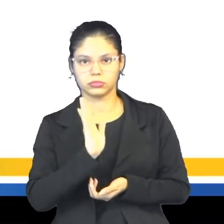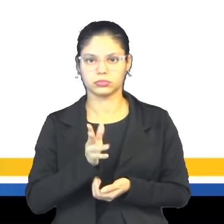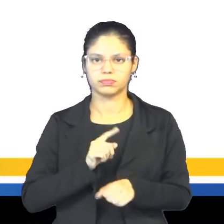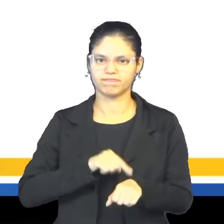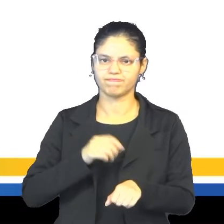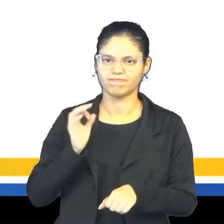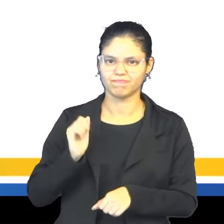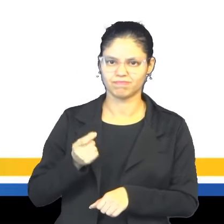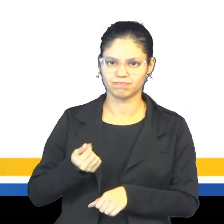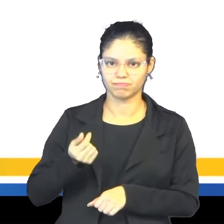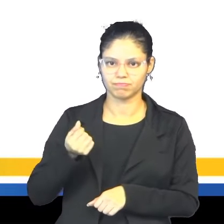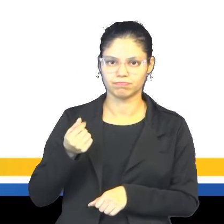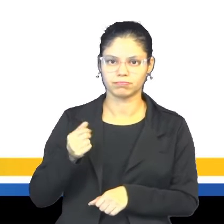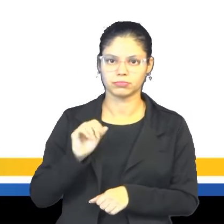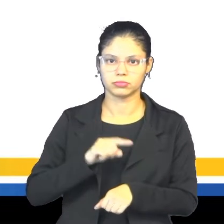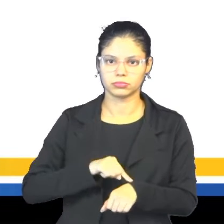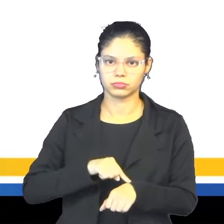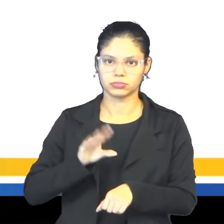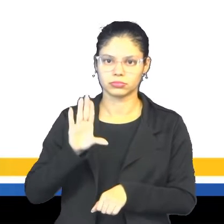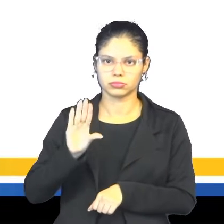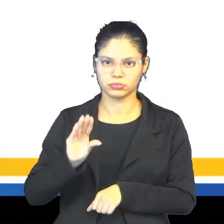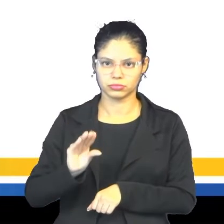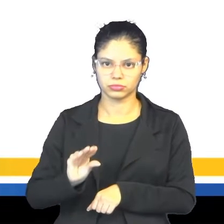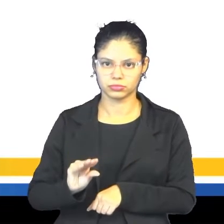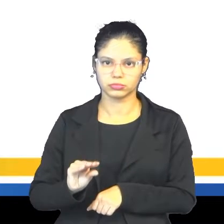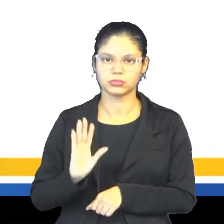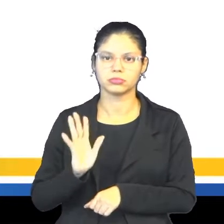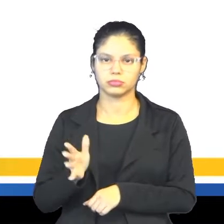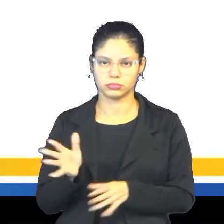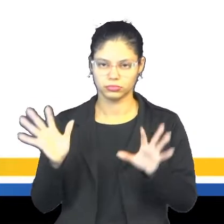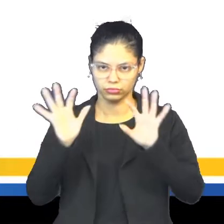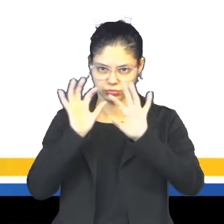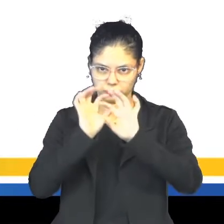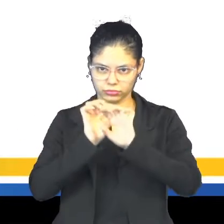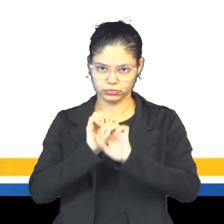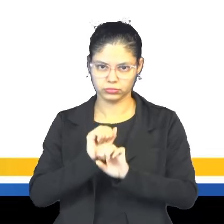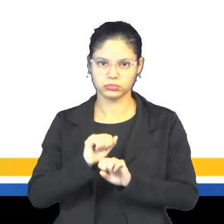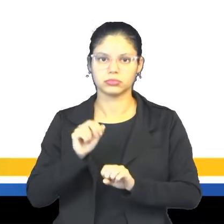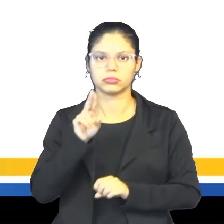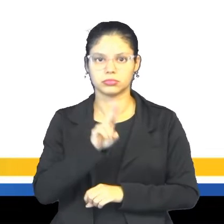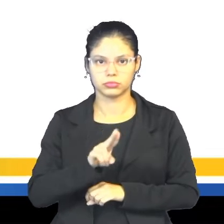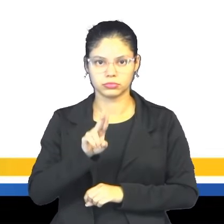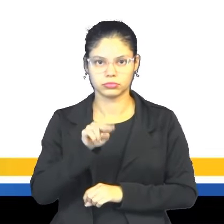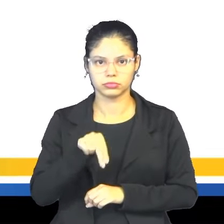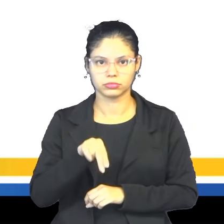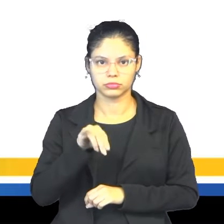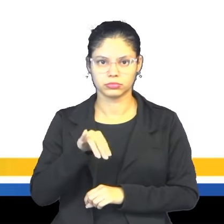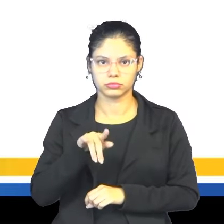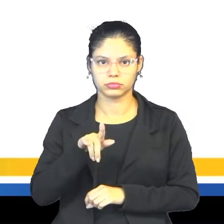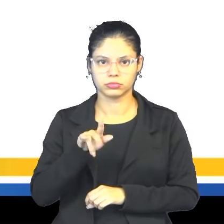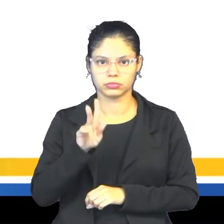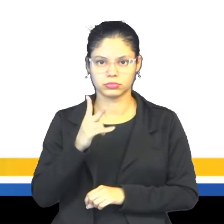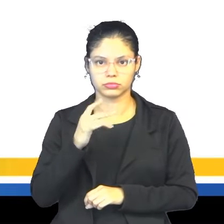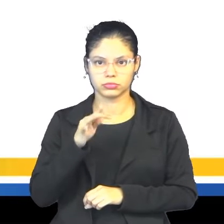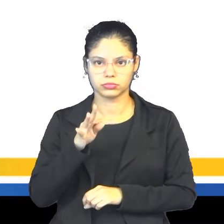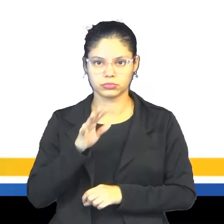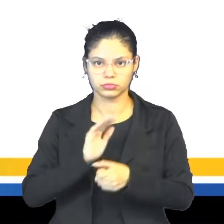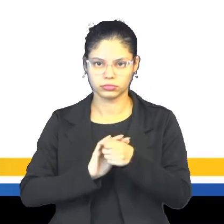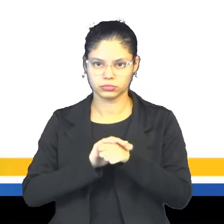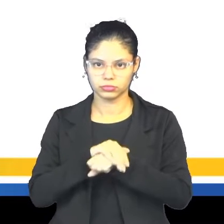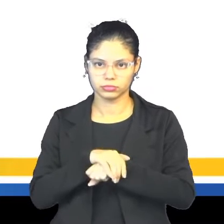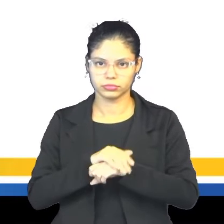bem tarde, você vai dizer pra essa pessoa, né, você vai usar o night, né, no caso, at night aí. E a noite.